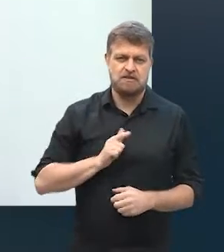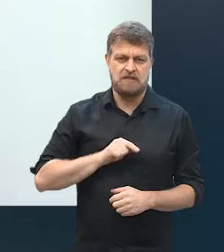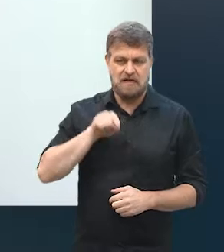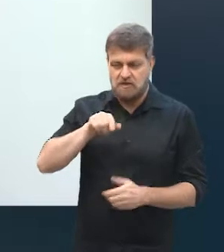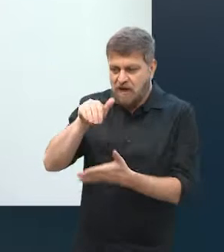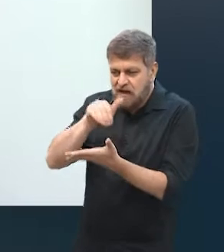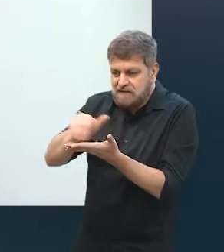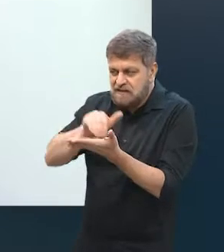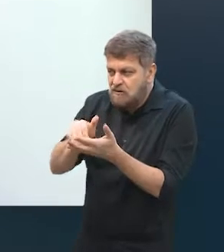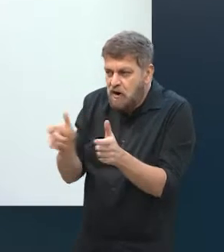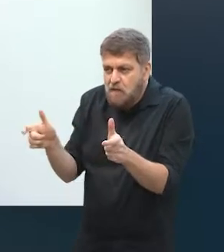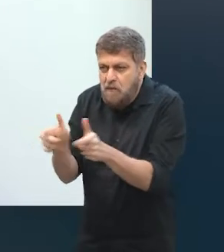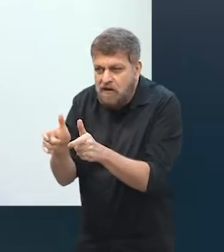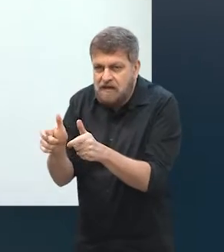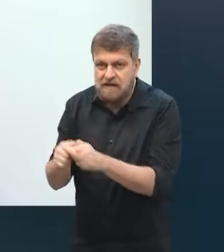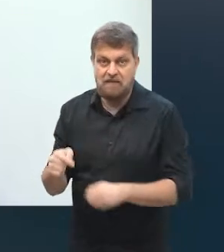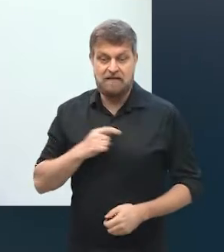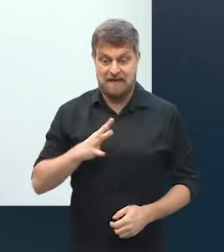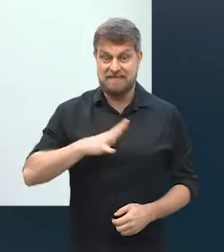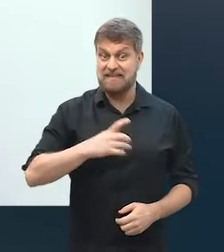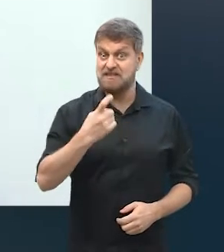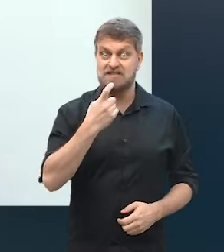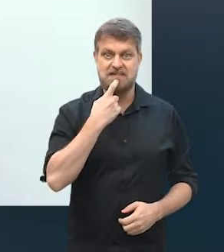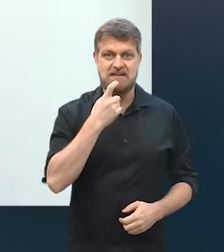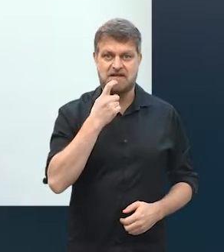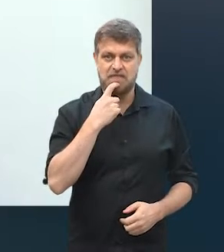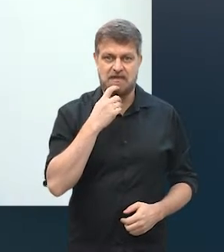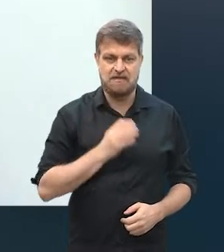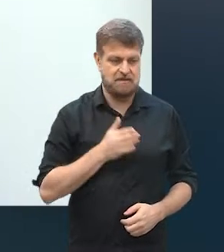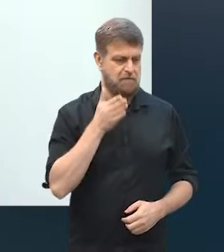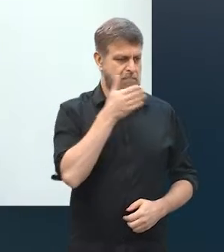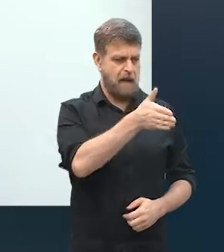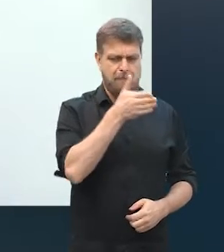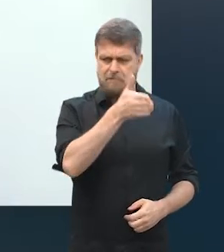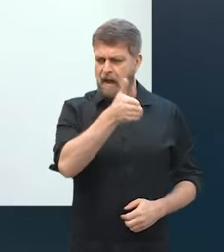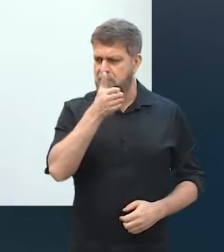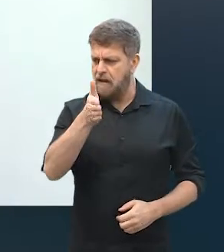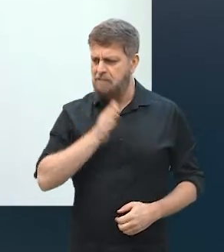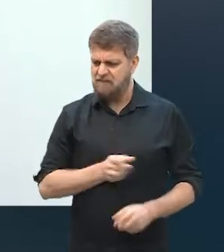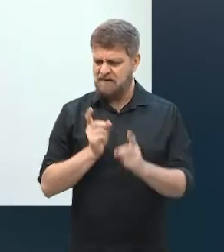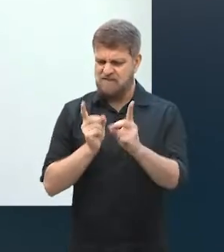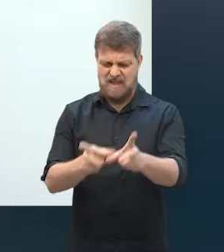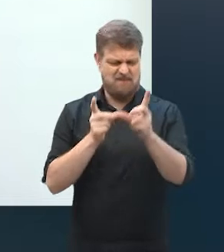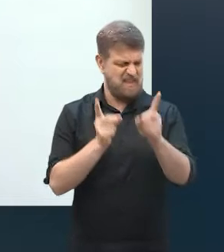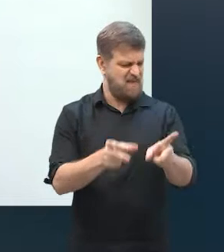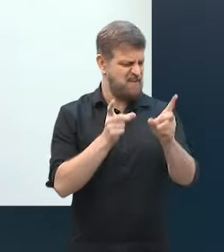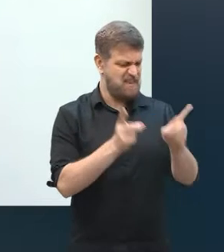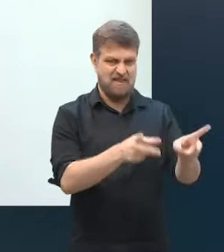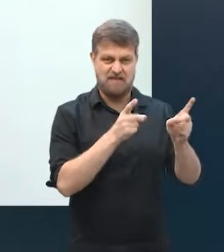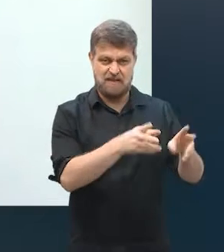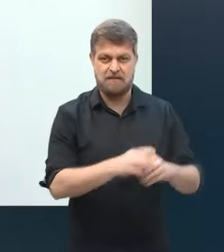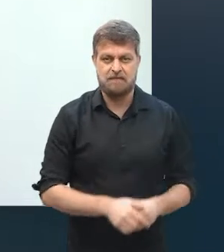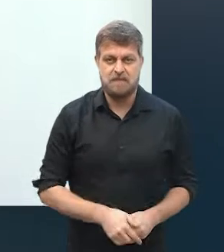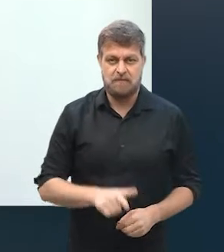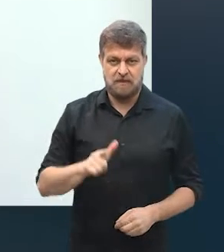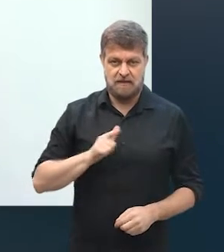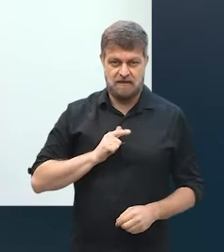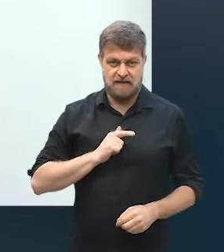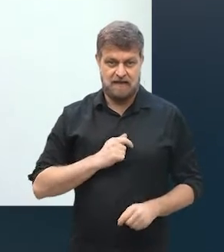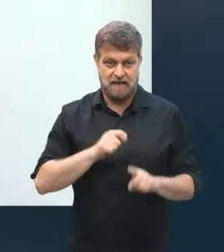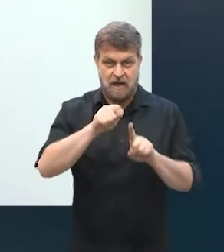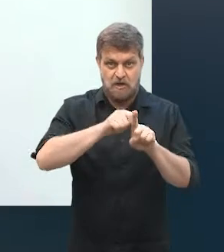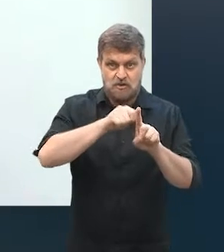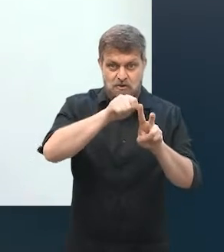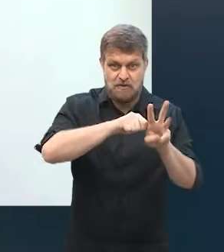das clientes do escritório pra clientes de Campinas. Eu comecei a fazer muitas visitas e comecei a, o fechamento que eu fazia com ela